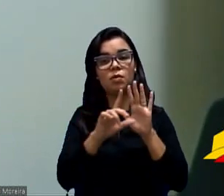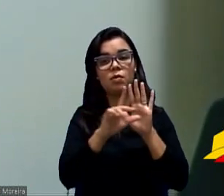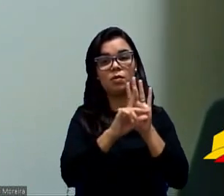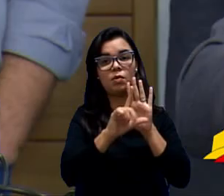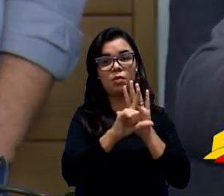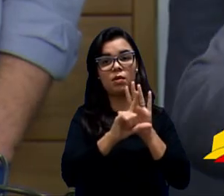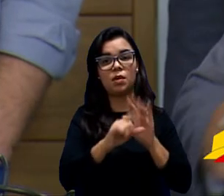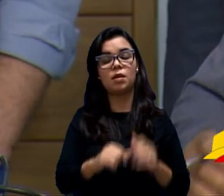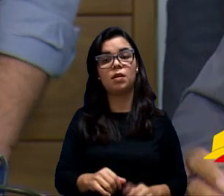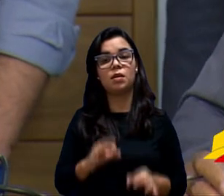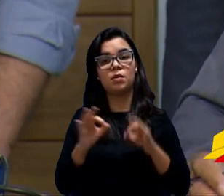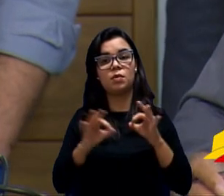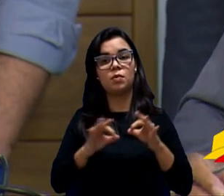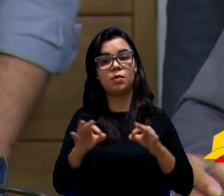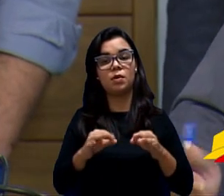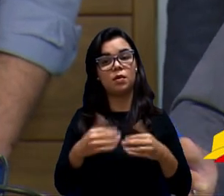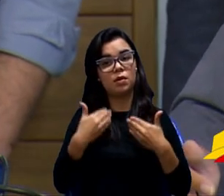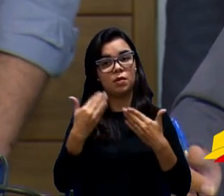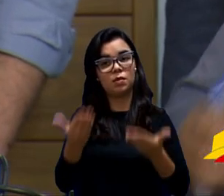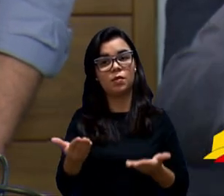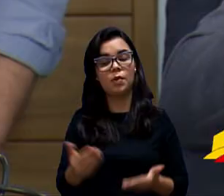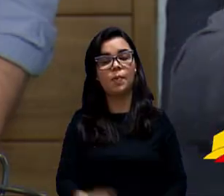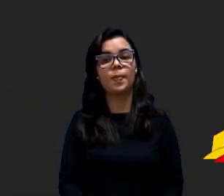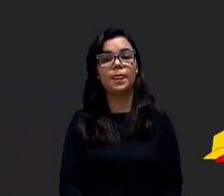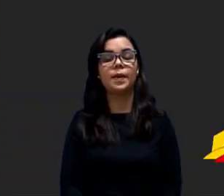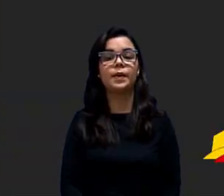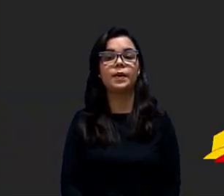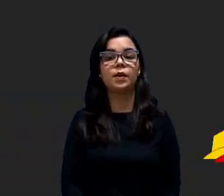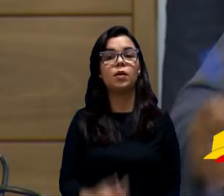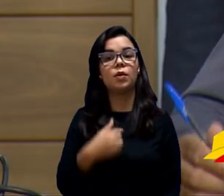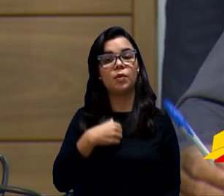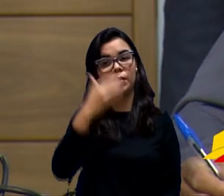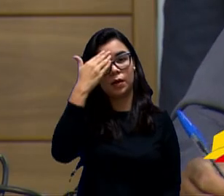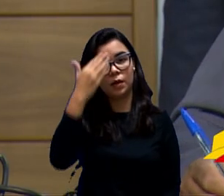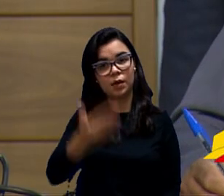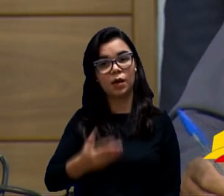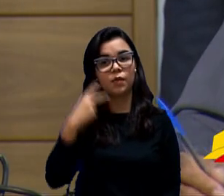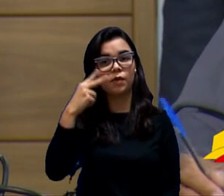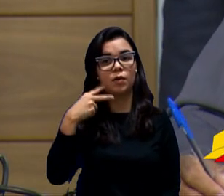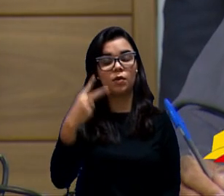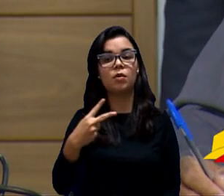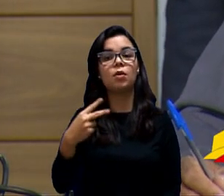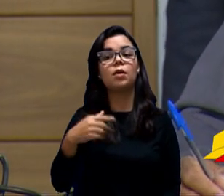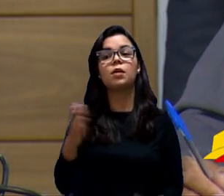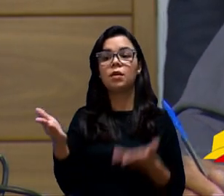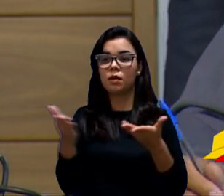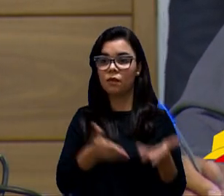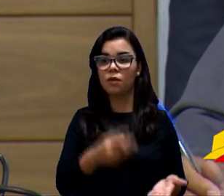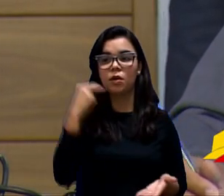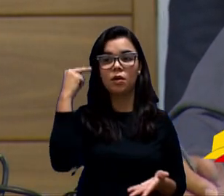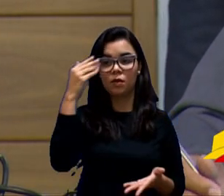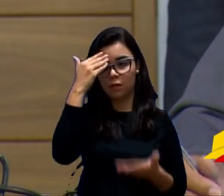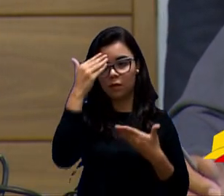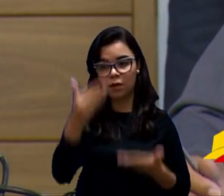Obrigado, vereador. O próximo, vereador Dillon, por favor, tem a palavra.